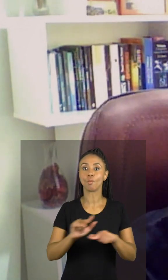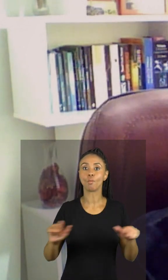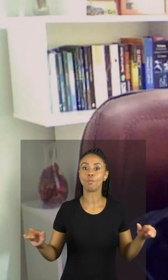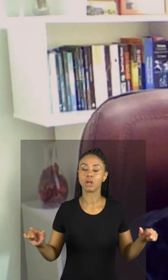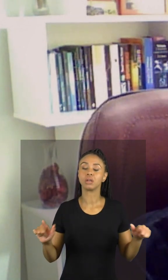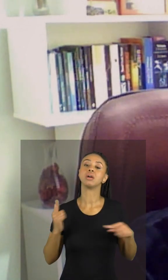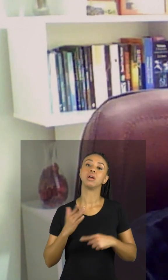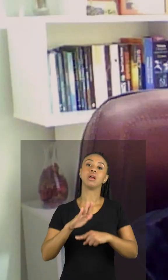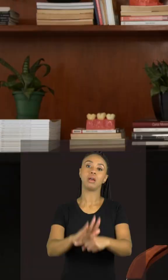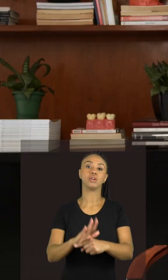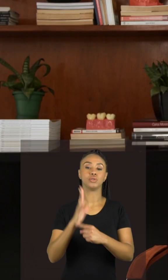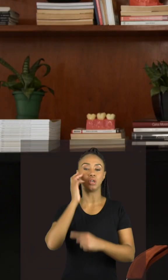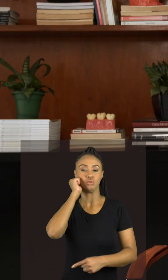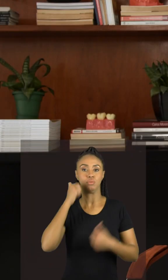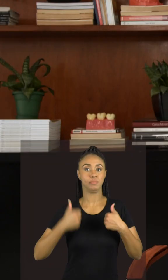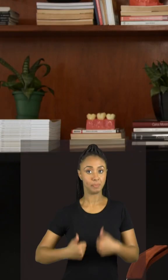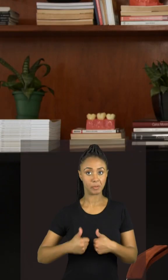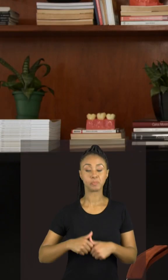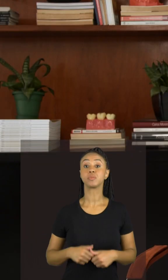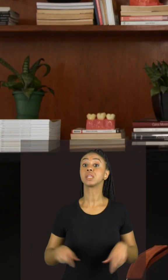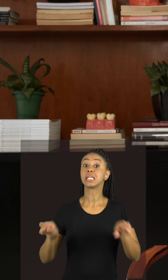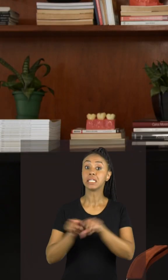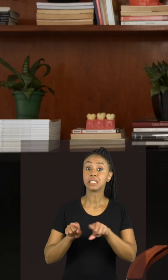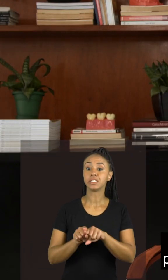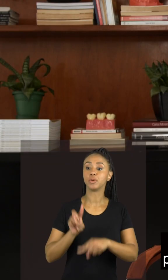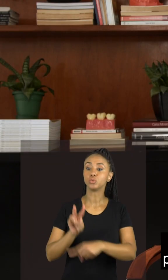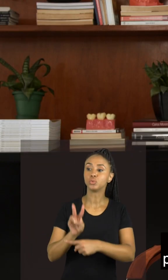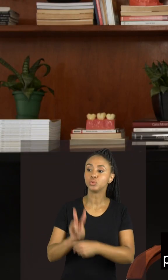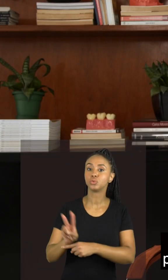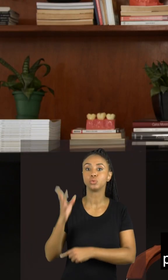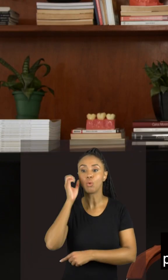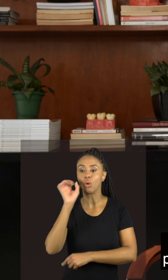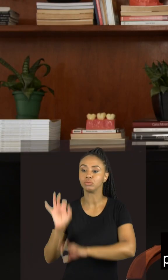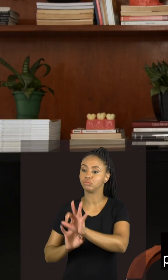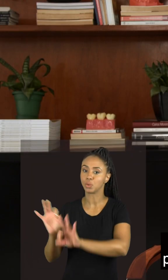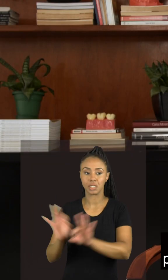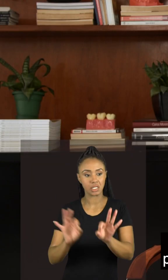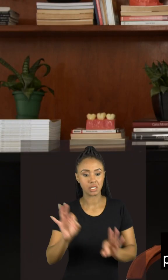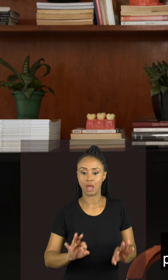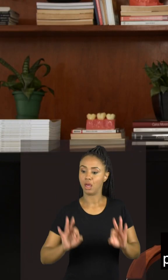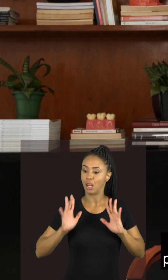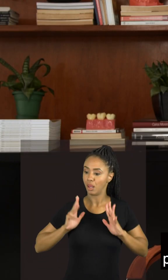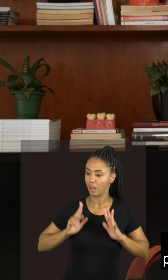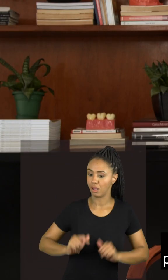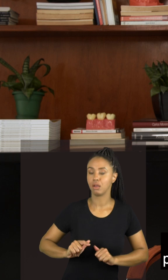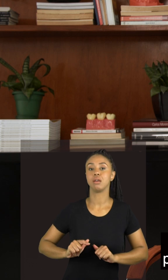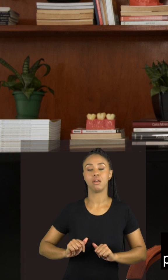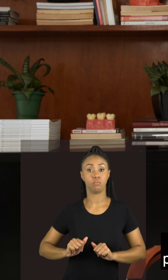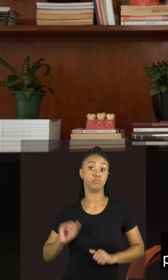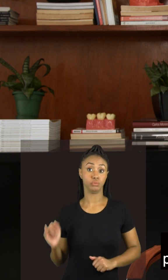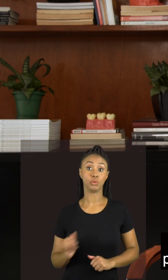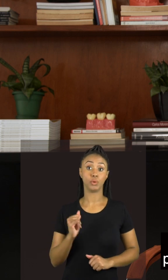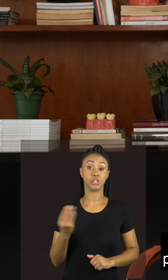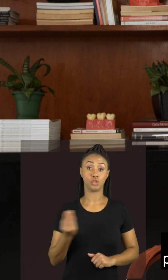um sono saudável. É importante também manter o quarto sempre organizado, limpo, porque